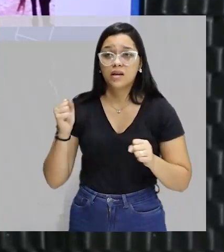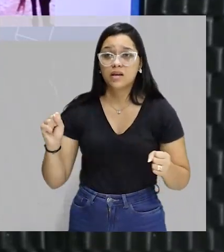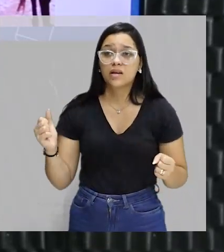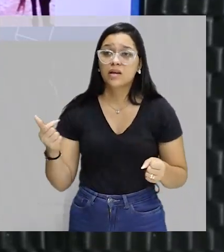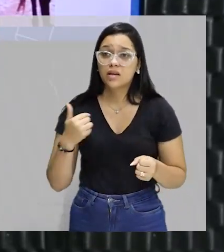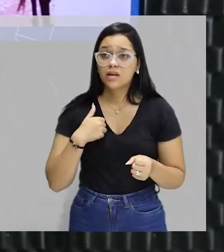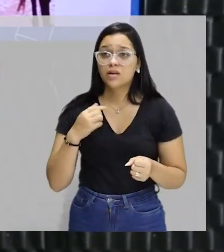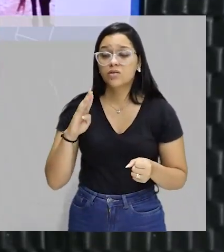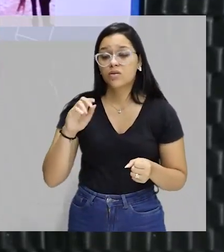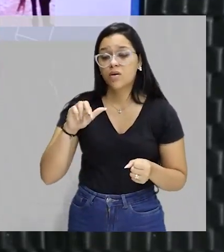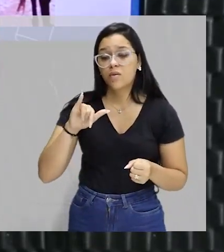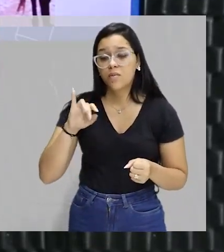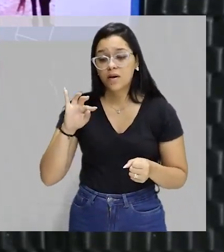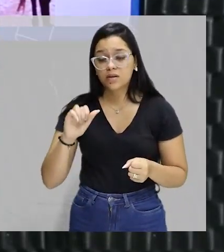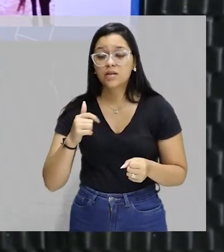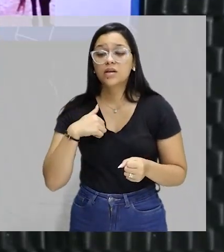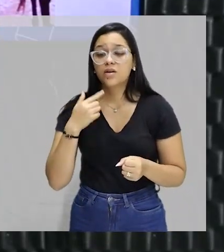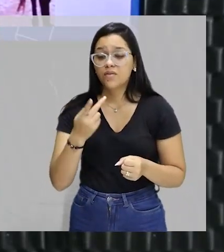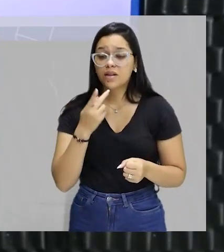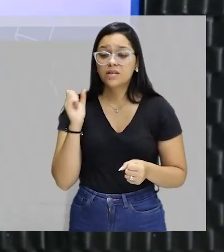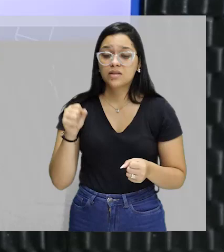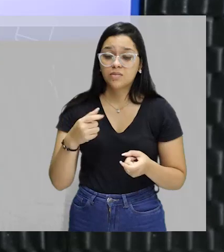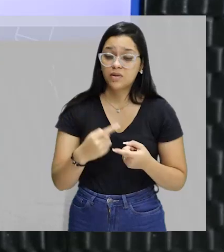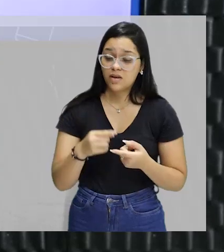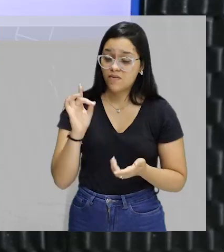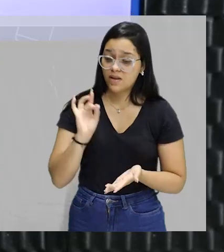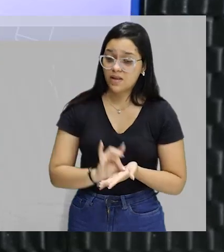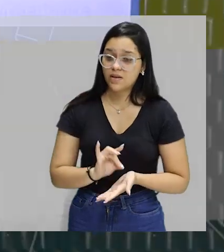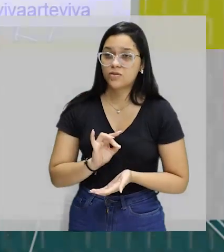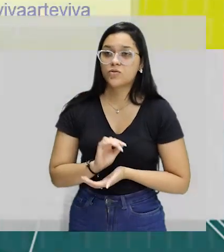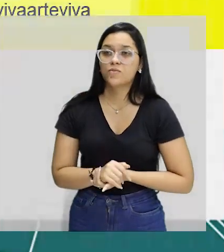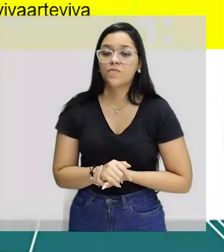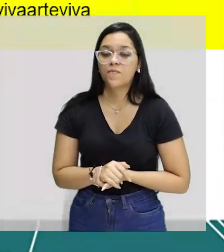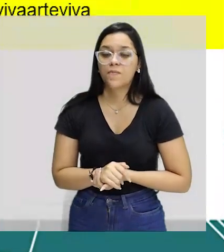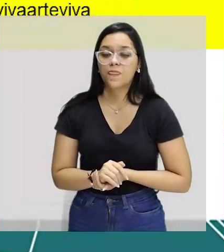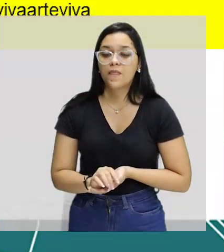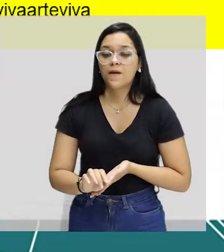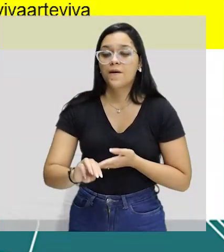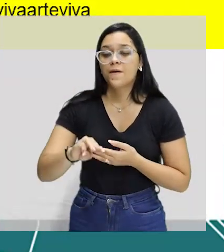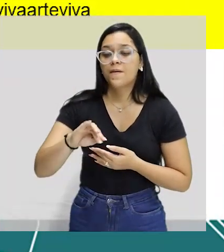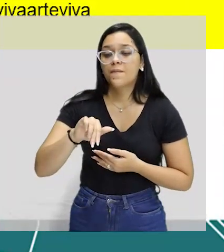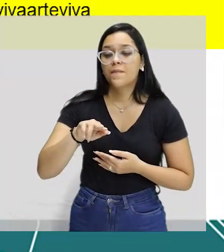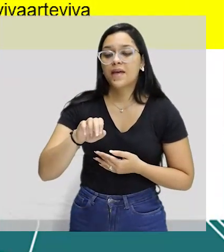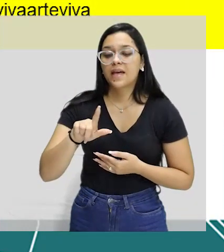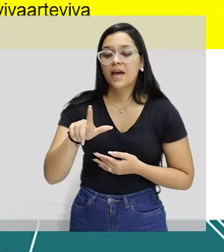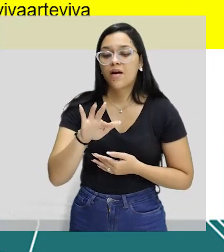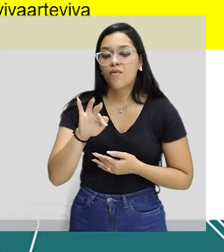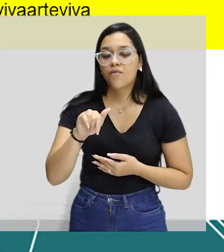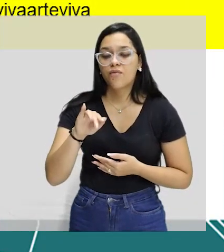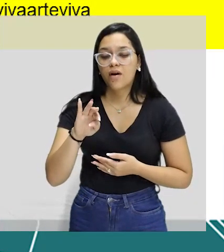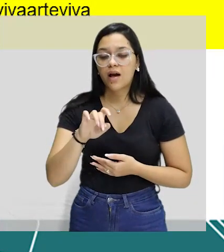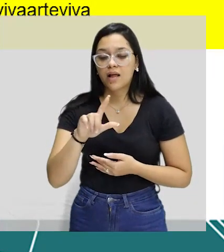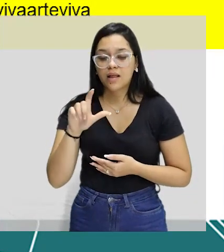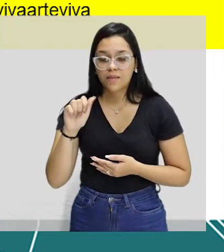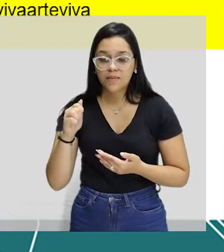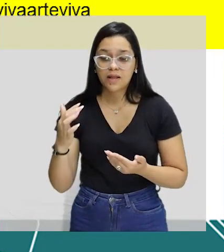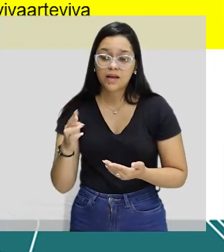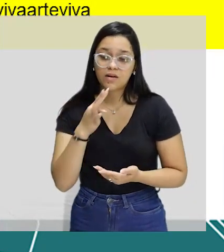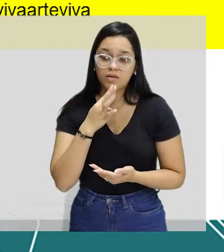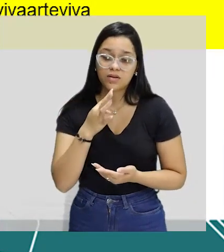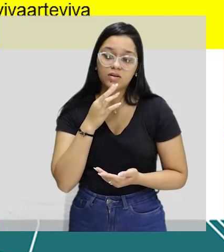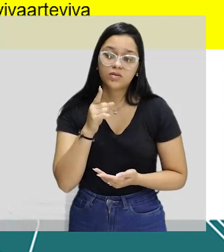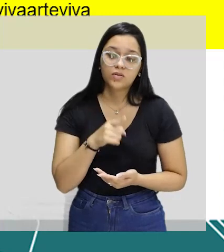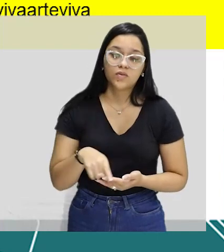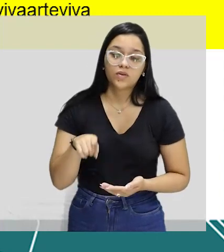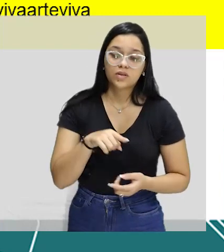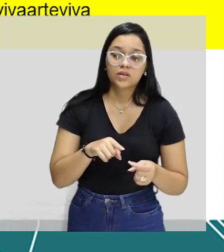Eu sou barrista e vou falar bem é mesmo, porque essa é a verdade. Miguel Falabella. O Miguel Falabella é conhecido de